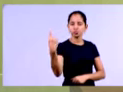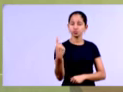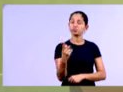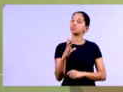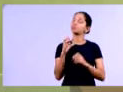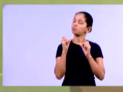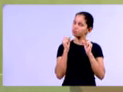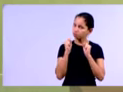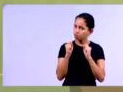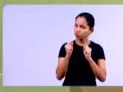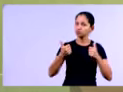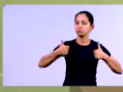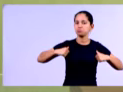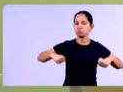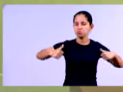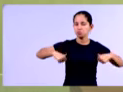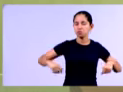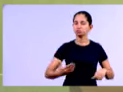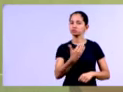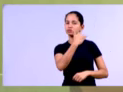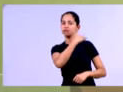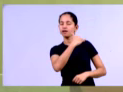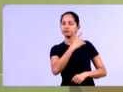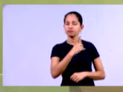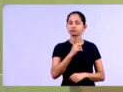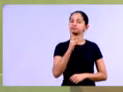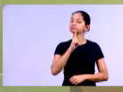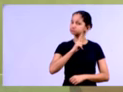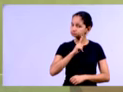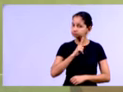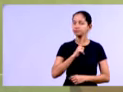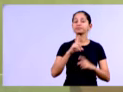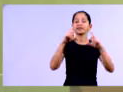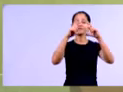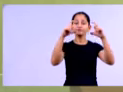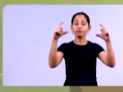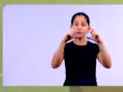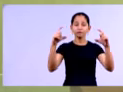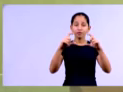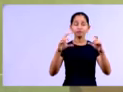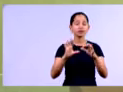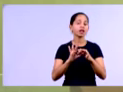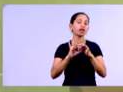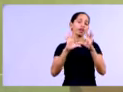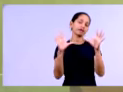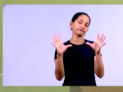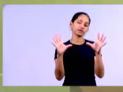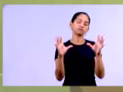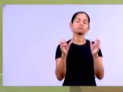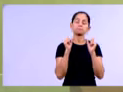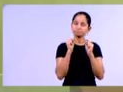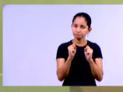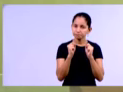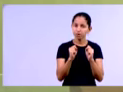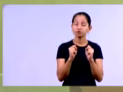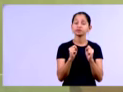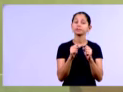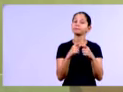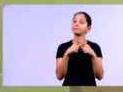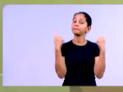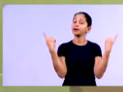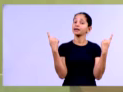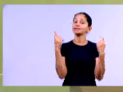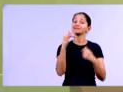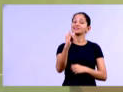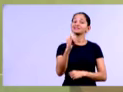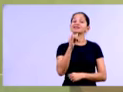mas vocês podem trazer a calculadora e, claro, as fórmulas estarão lá à disposição de vocês. Lembrando que não vai adiantar nada ter a